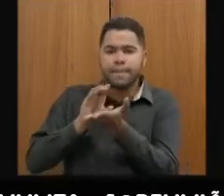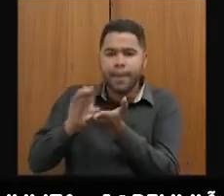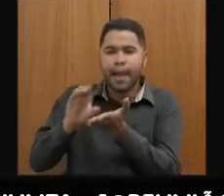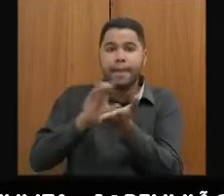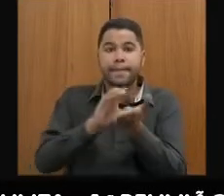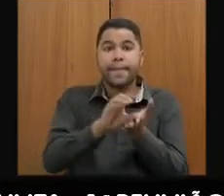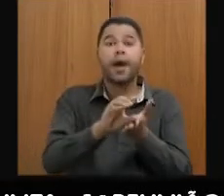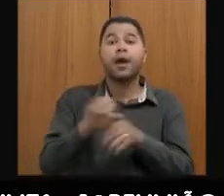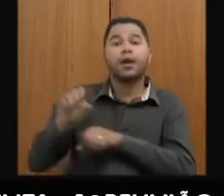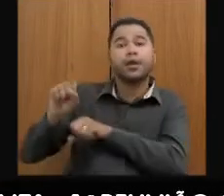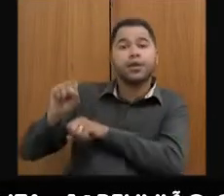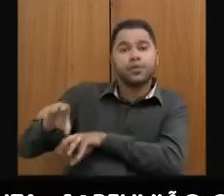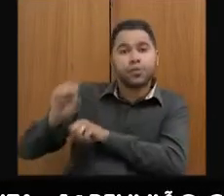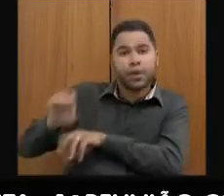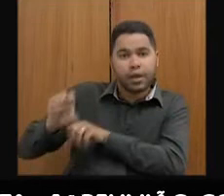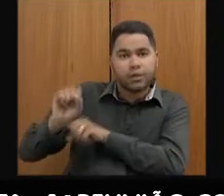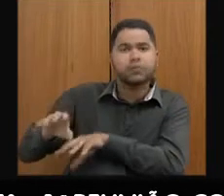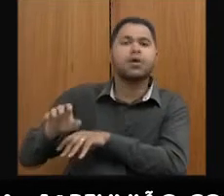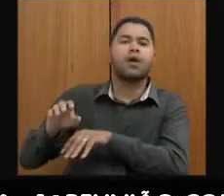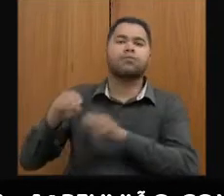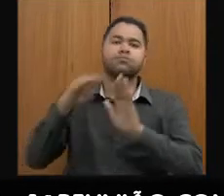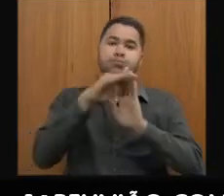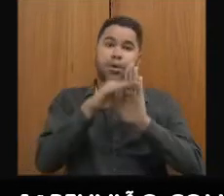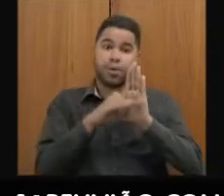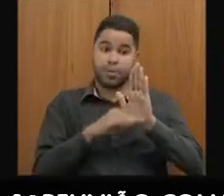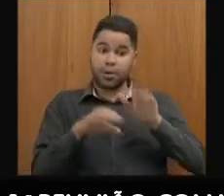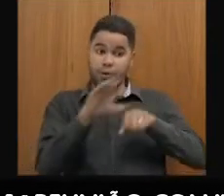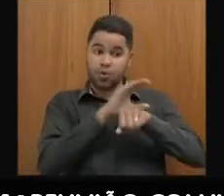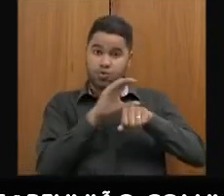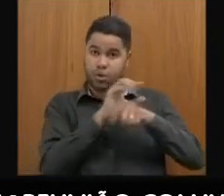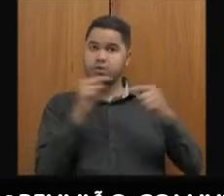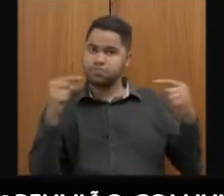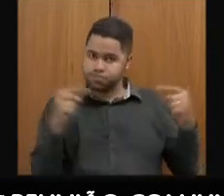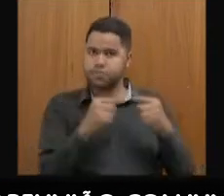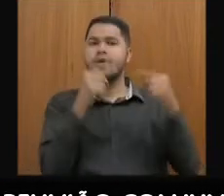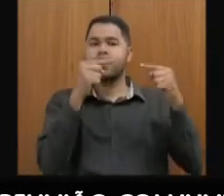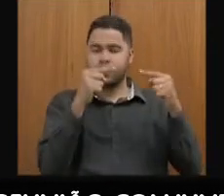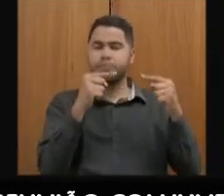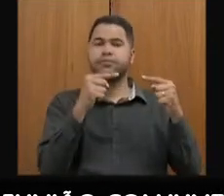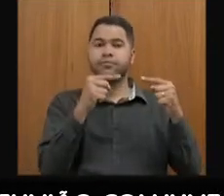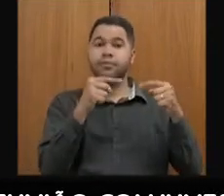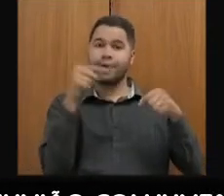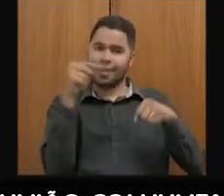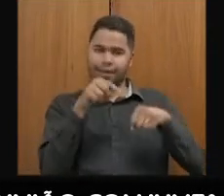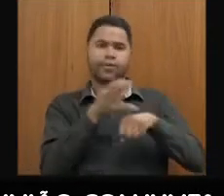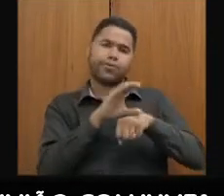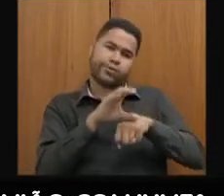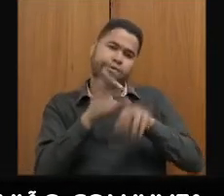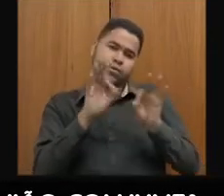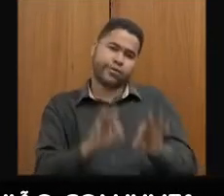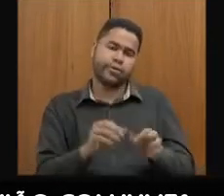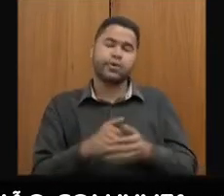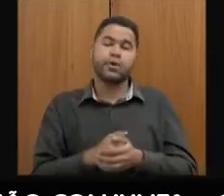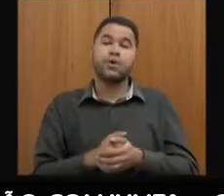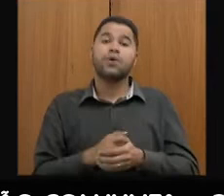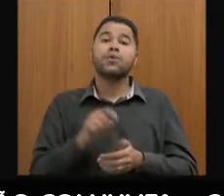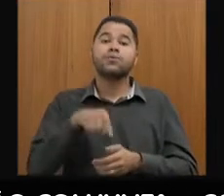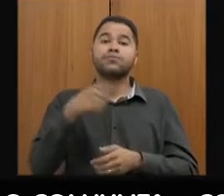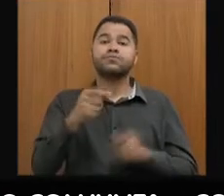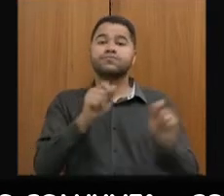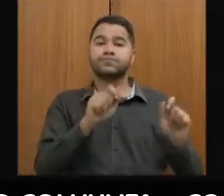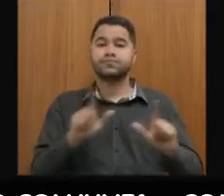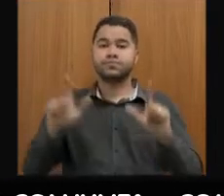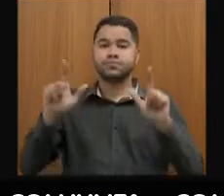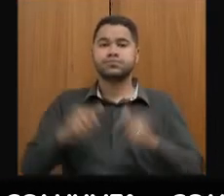na educação, cumprindo os índices constitucionais definidos, na Constituição, obviamente. O próximo, favor.